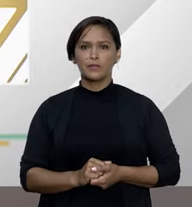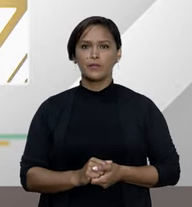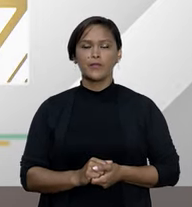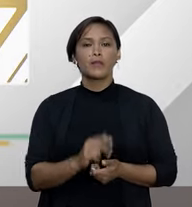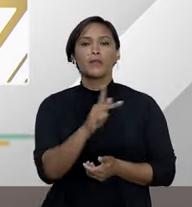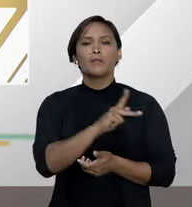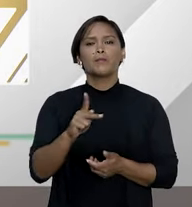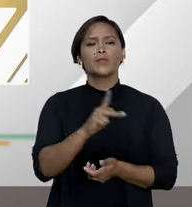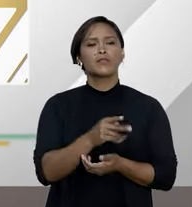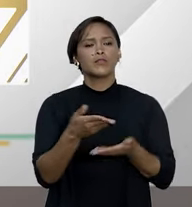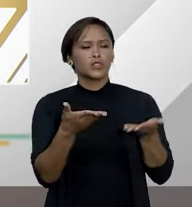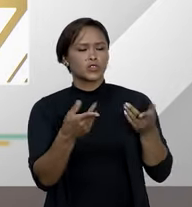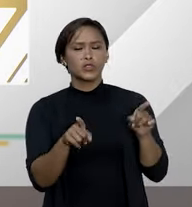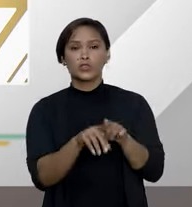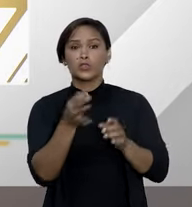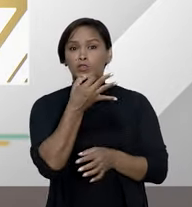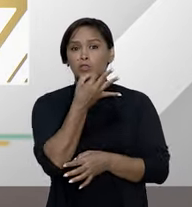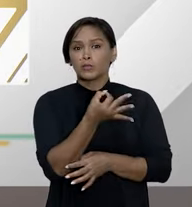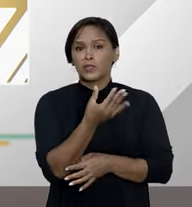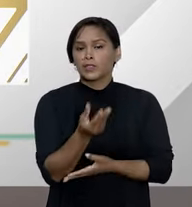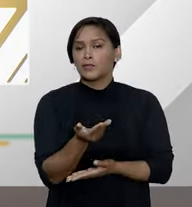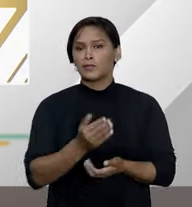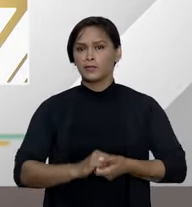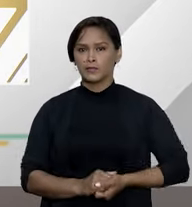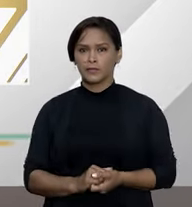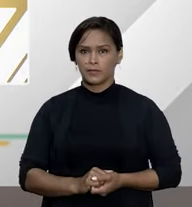Professor Rodrigo Leite, e na sua opinião?